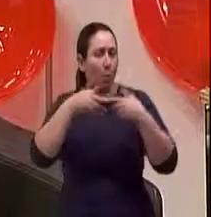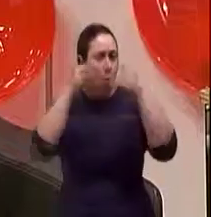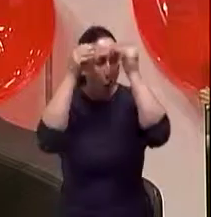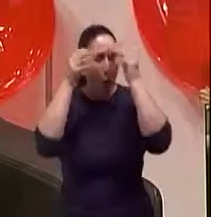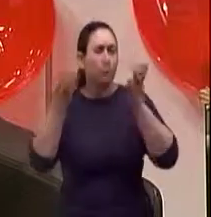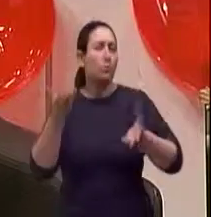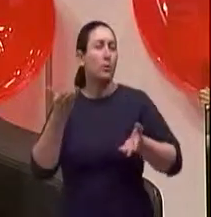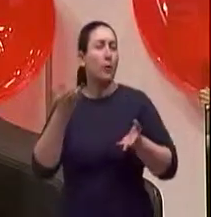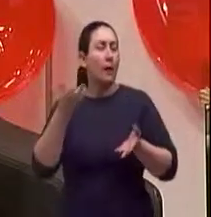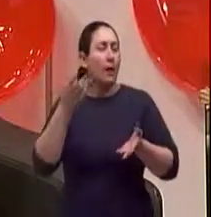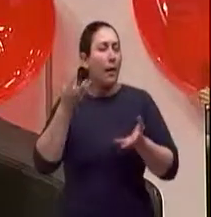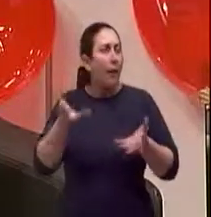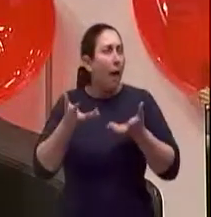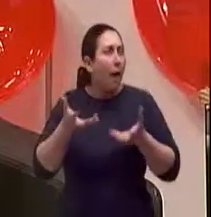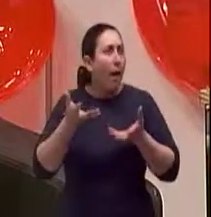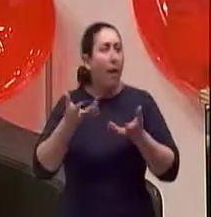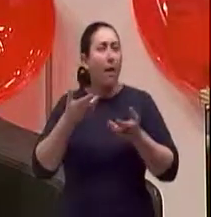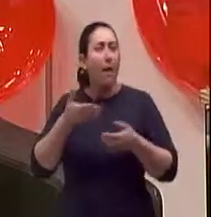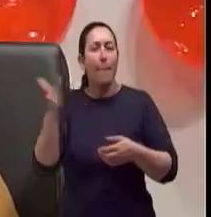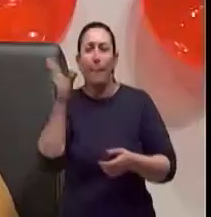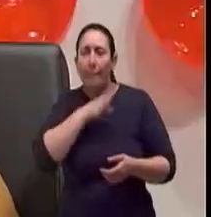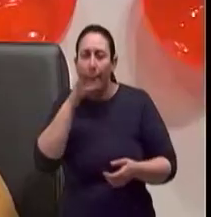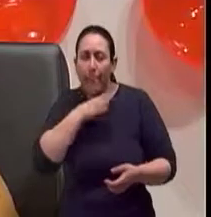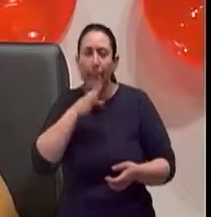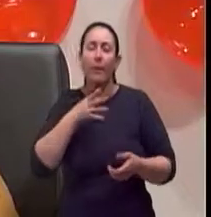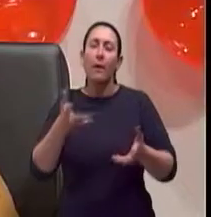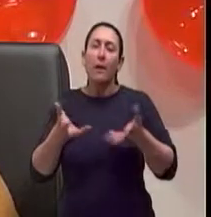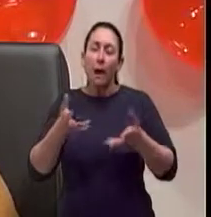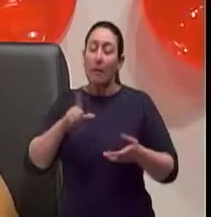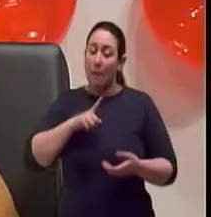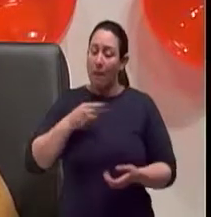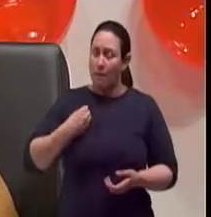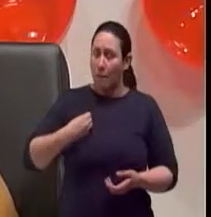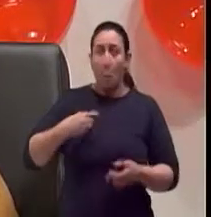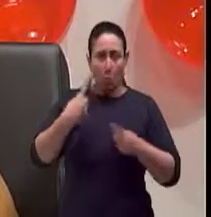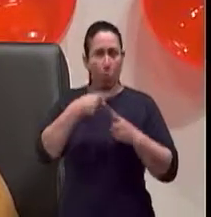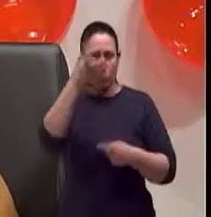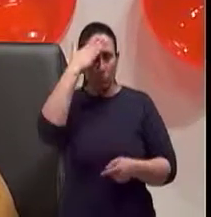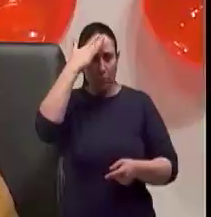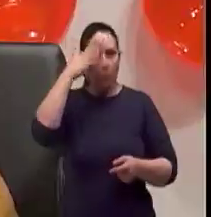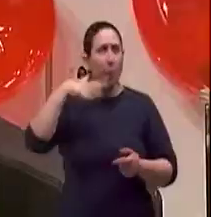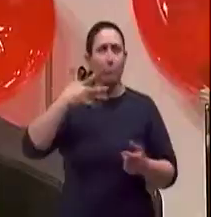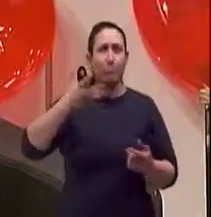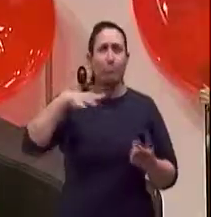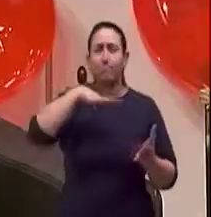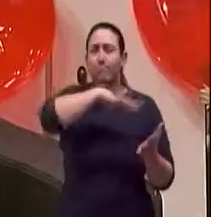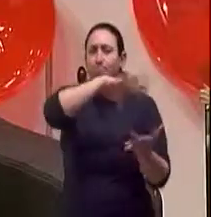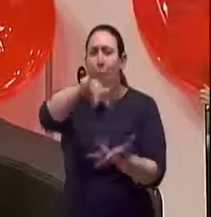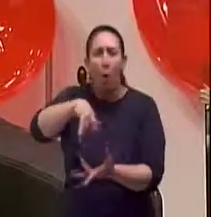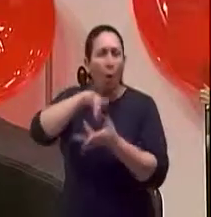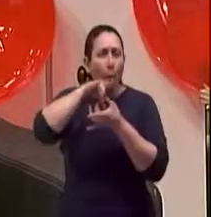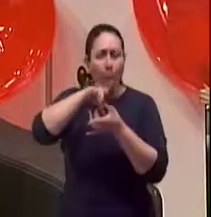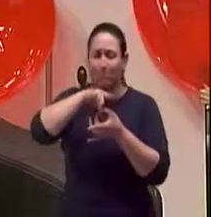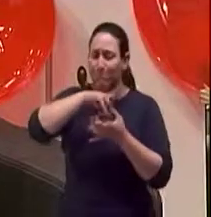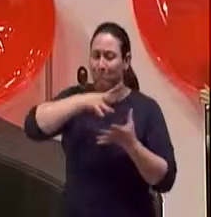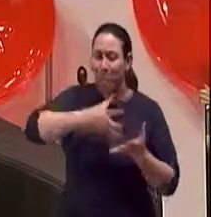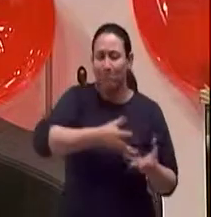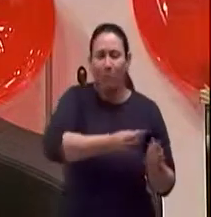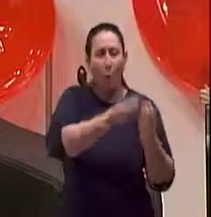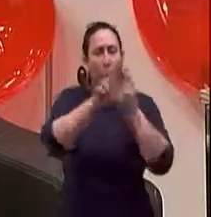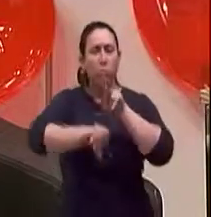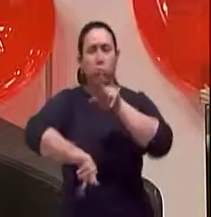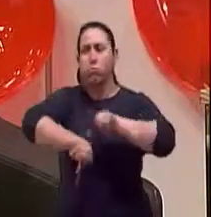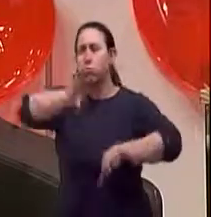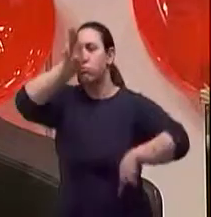muito mais rápidas, realmente, hoje em dia, nós vivemos numa conexão a mil. A questão da globalização leva a gente para realmente ir